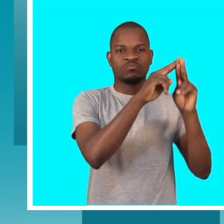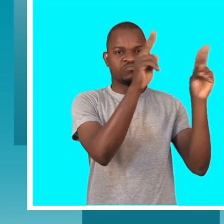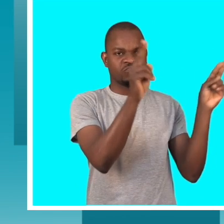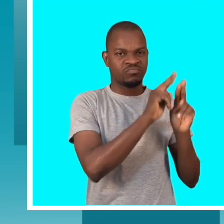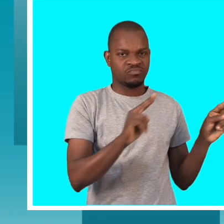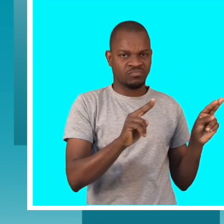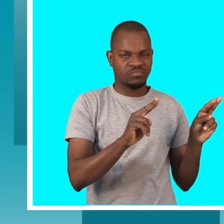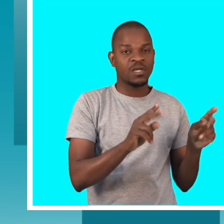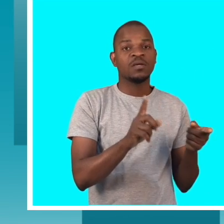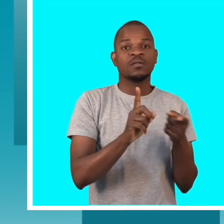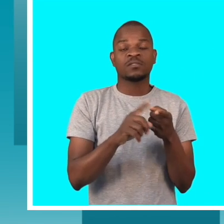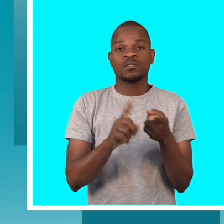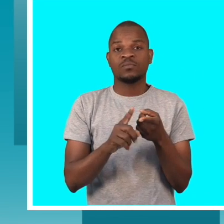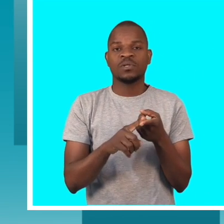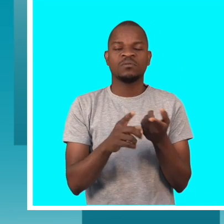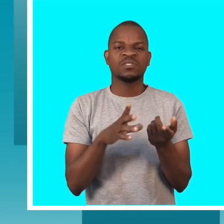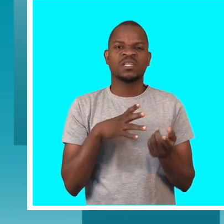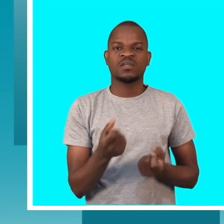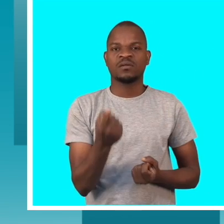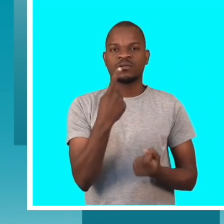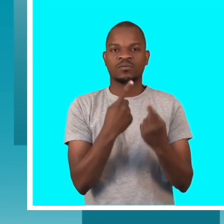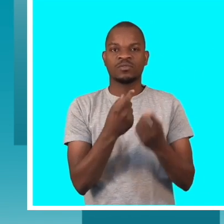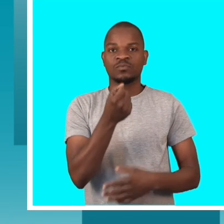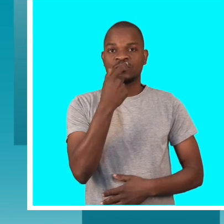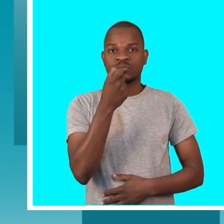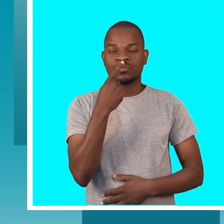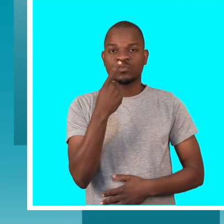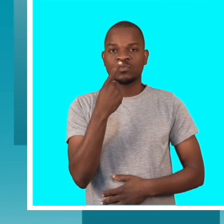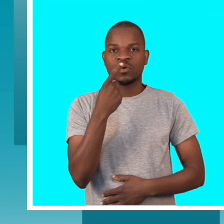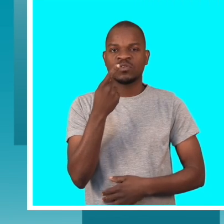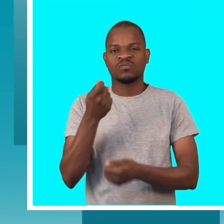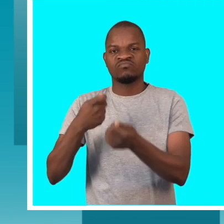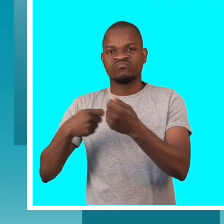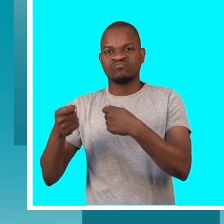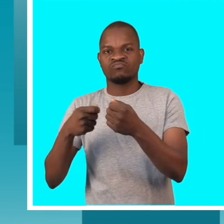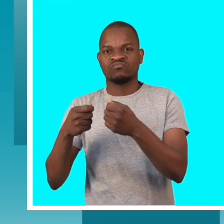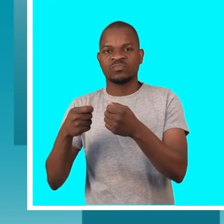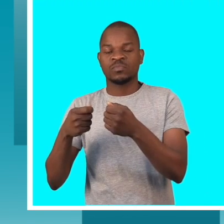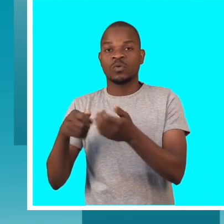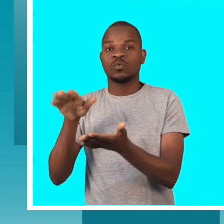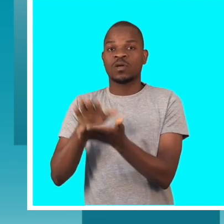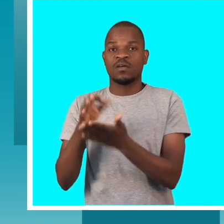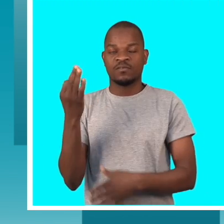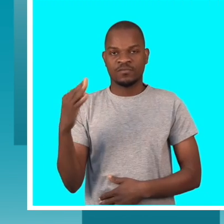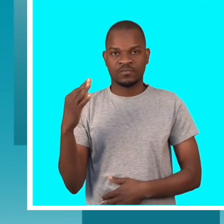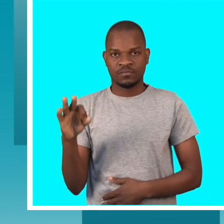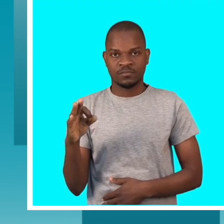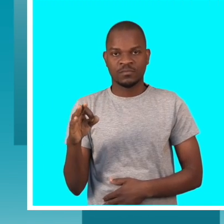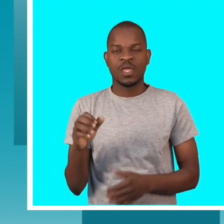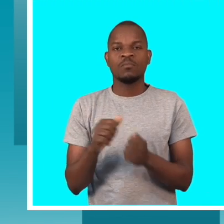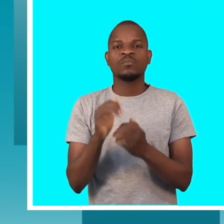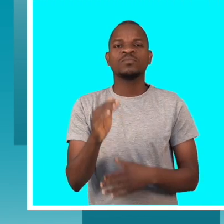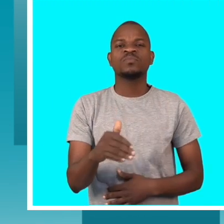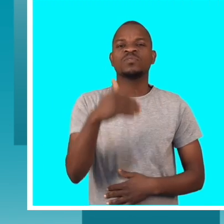de fora do país, sobretudo o medicamento avulso que temos nas nossas farmácias.